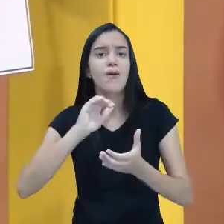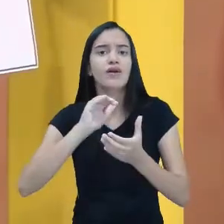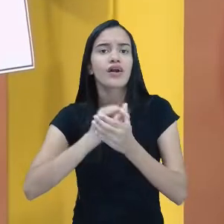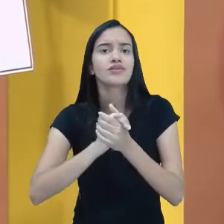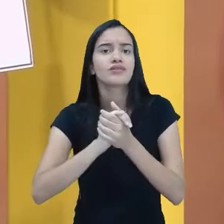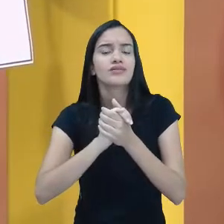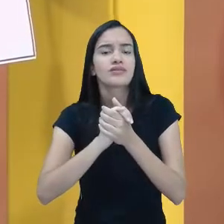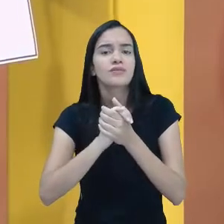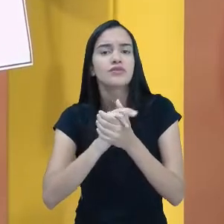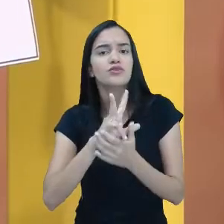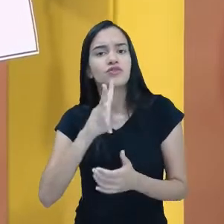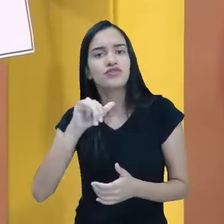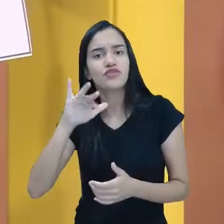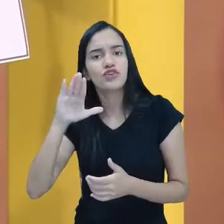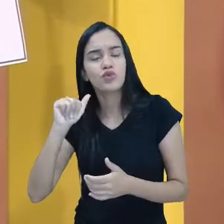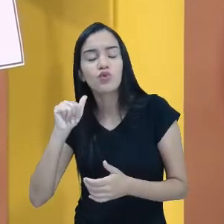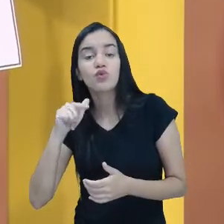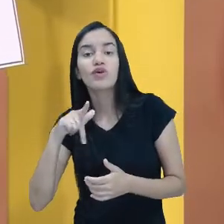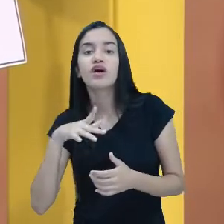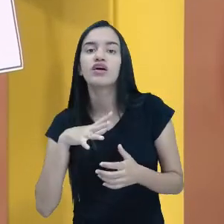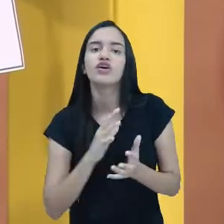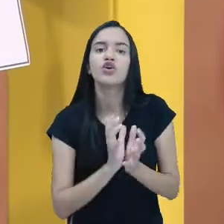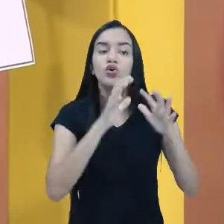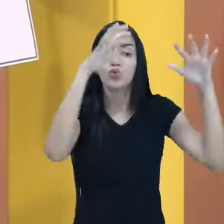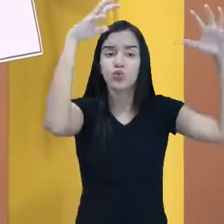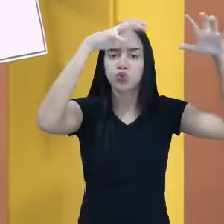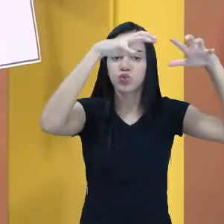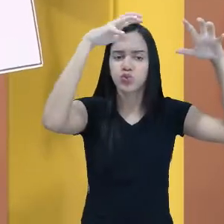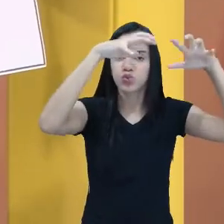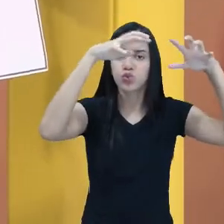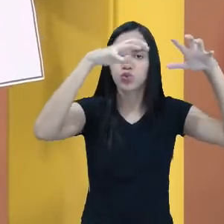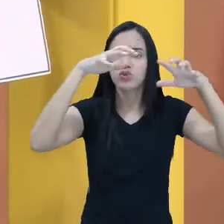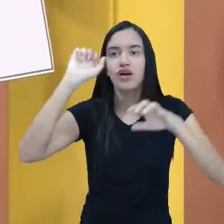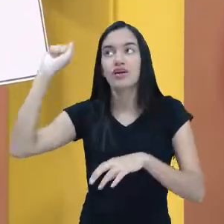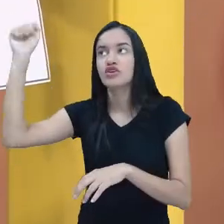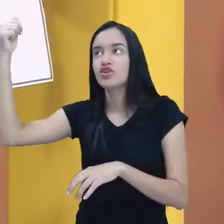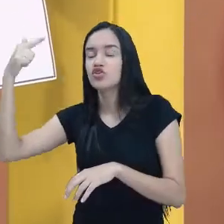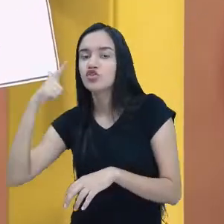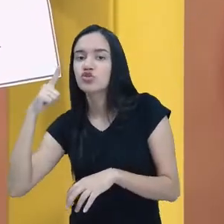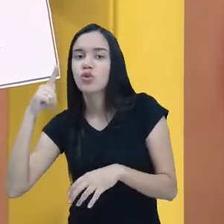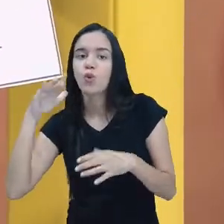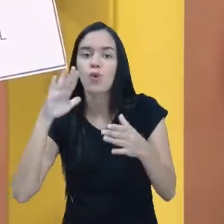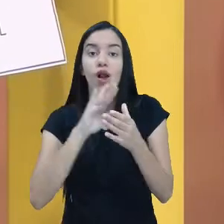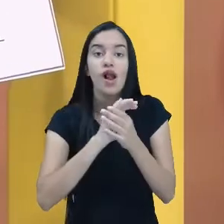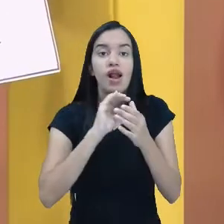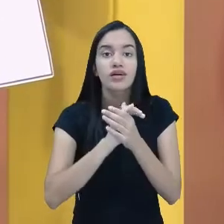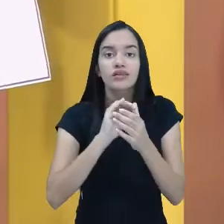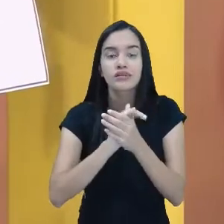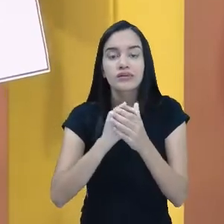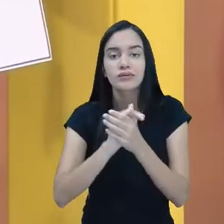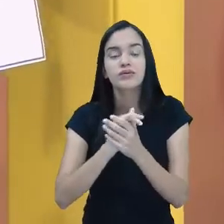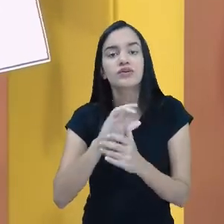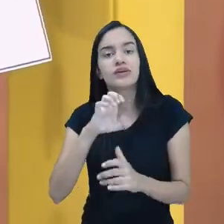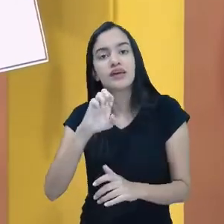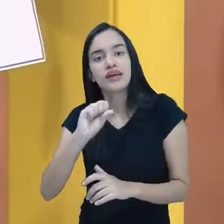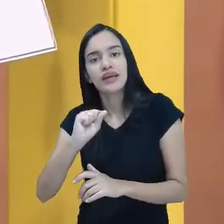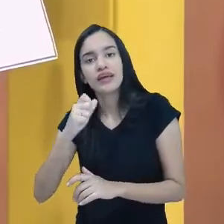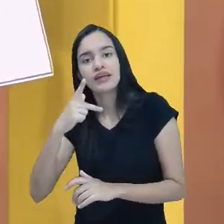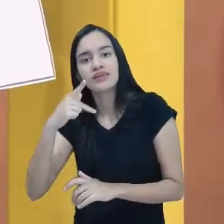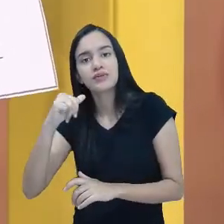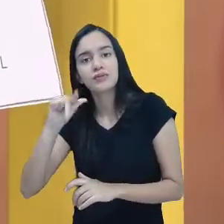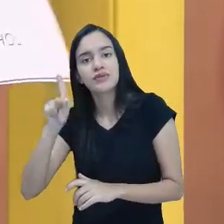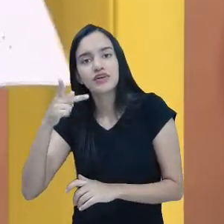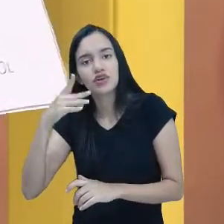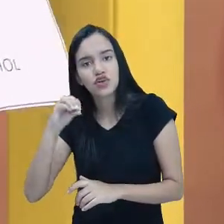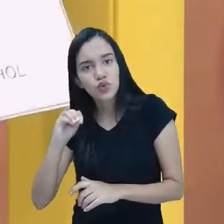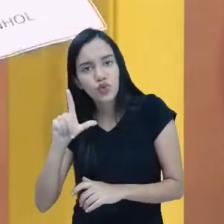chuva e sol, casamento de espanhol. A senhora já brincou muito com